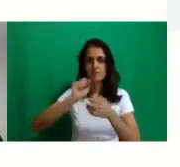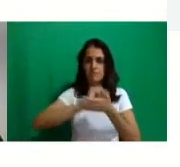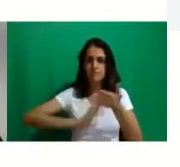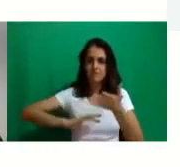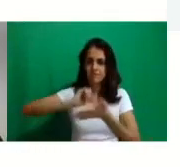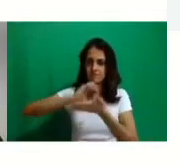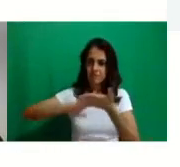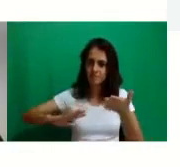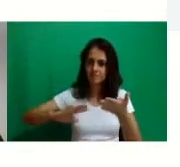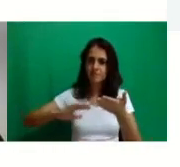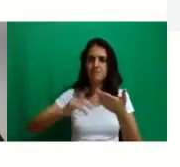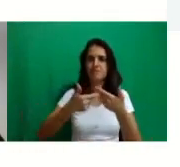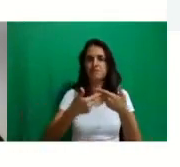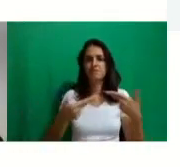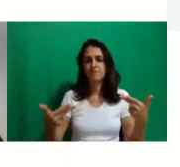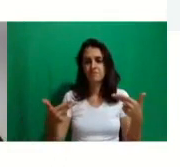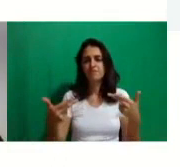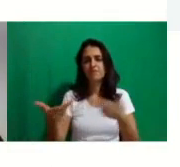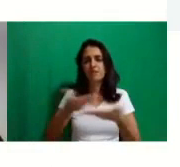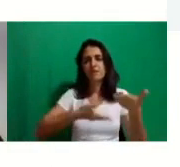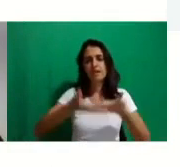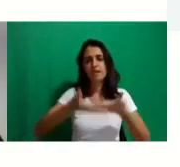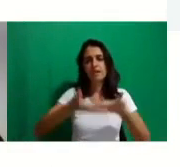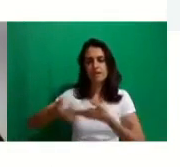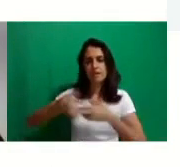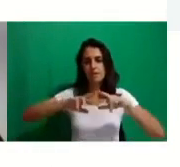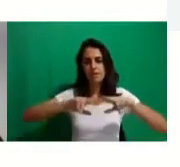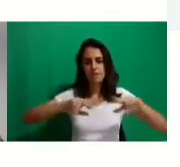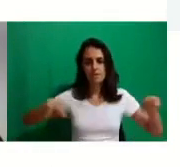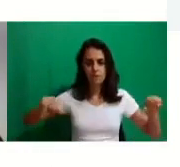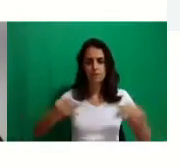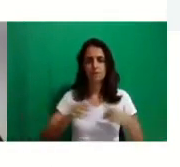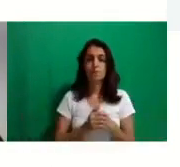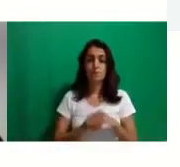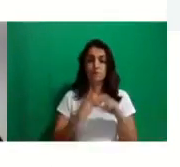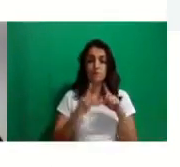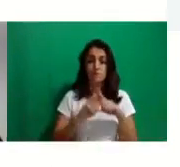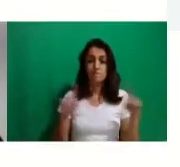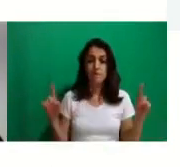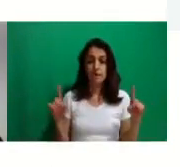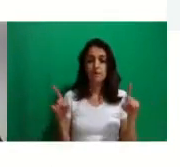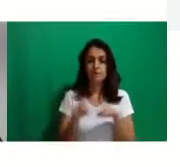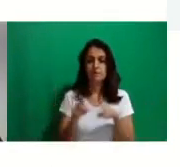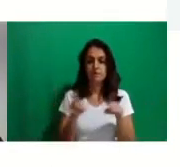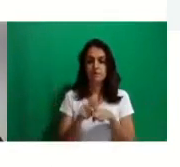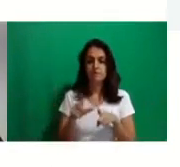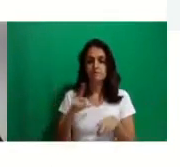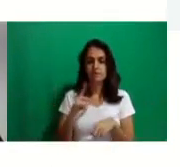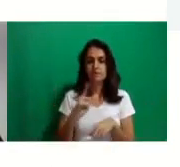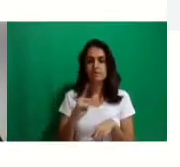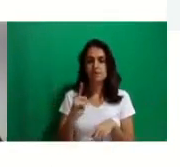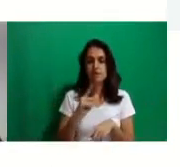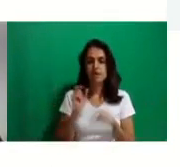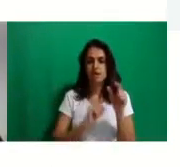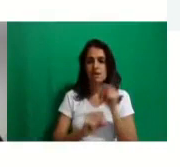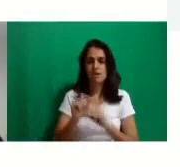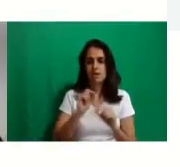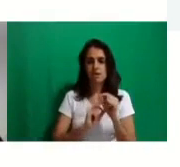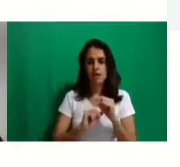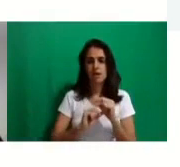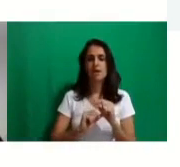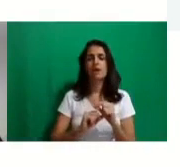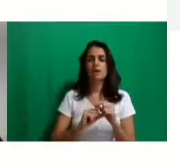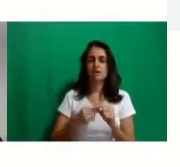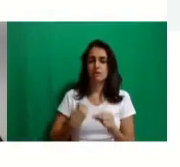interações diversas. Mas também nós temos, semanalmente, nossos encontros presenciais